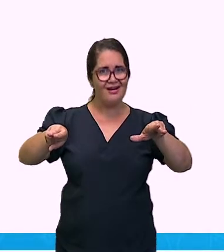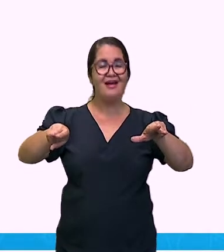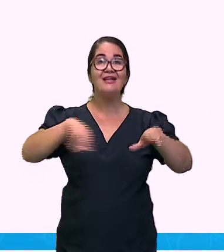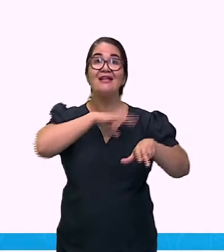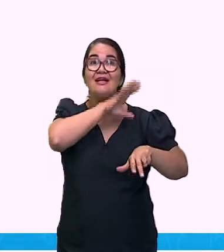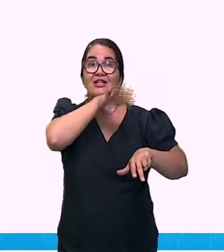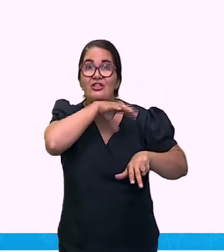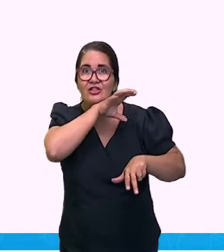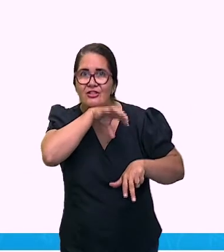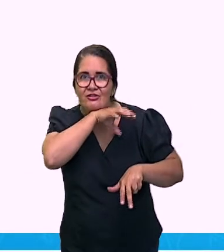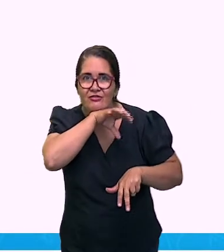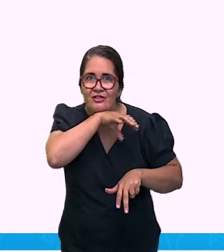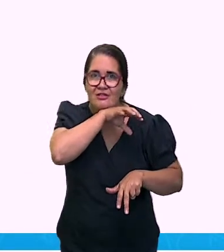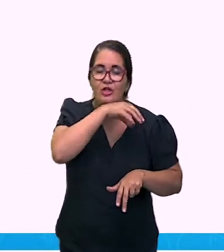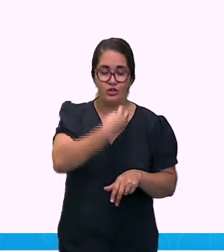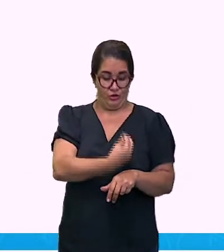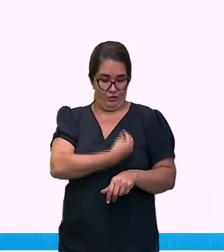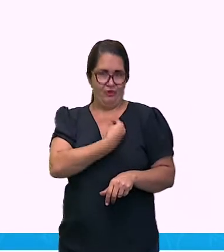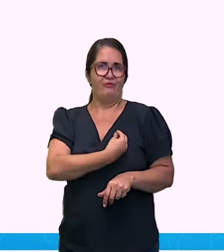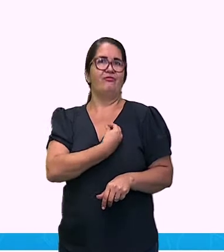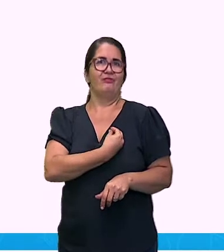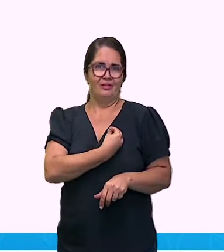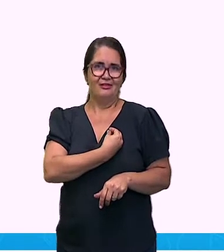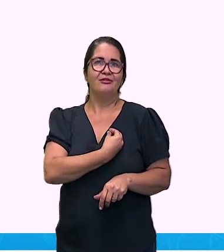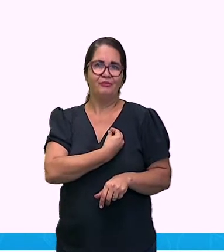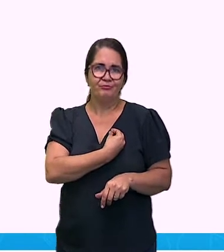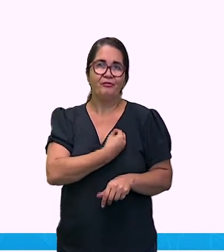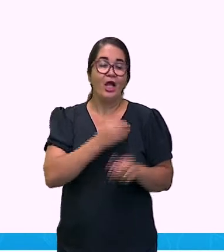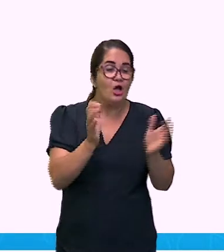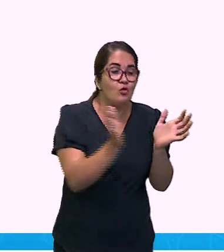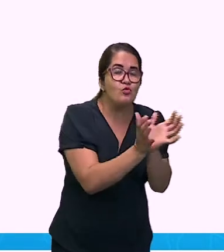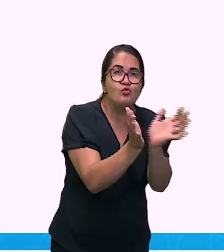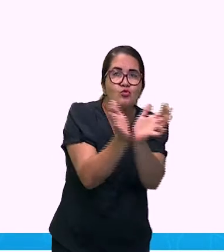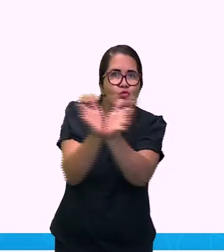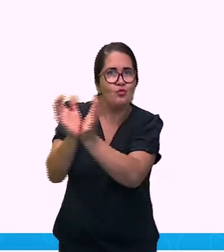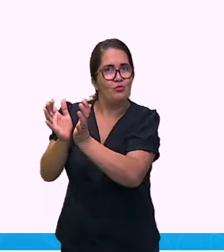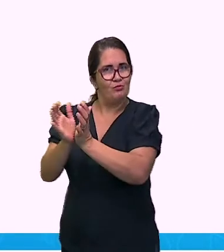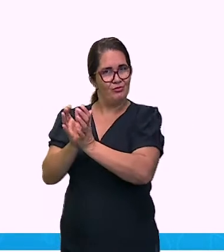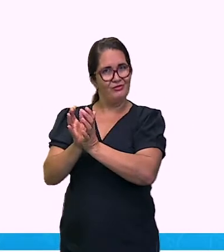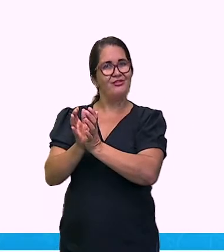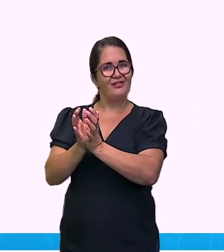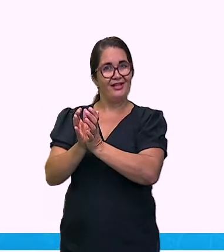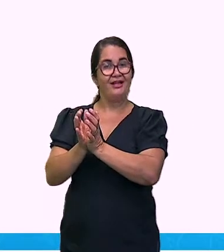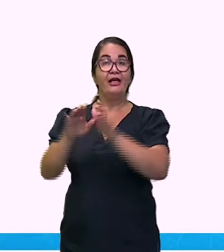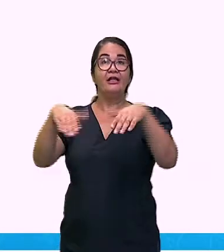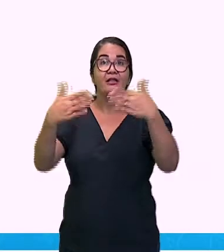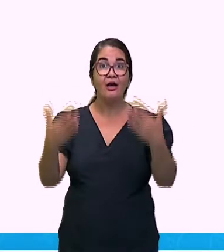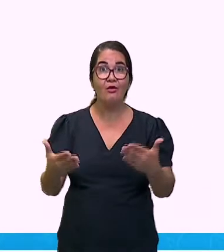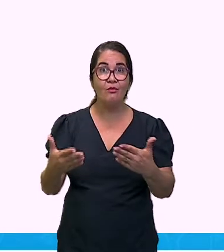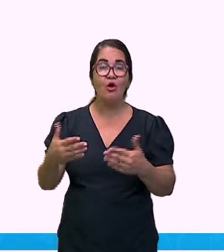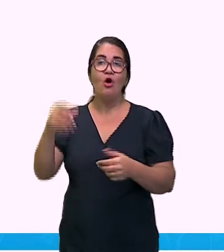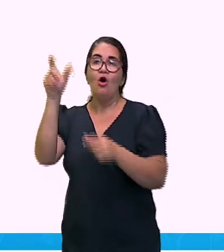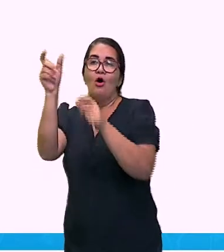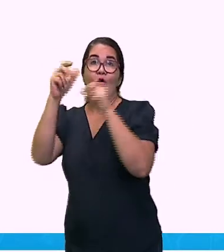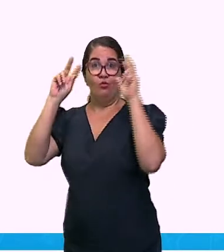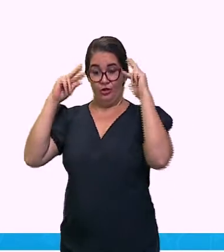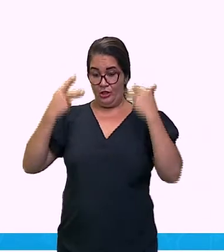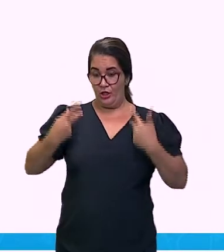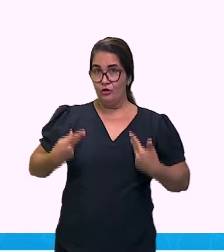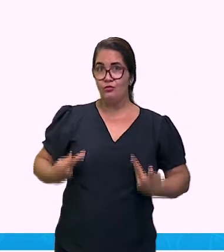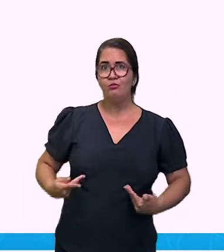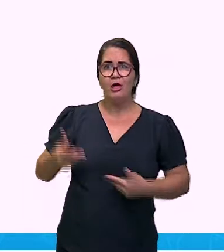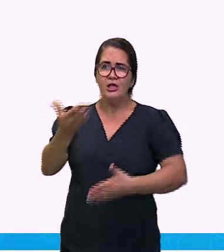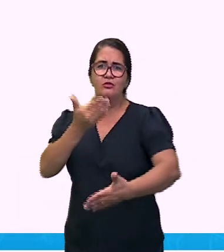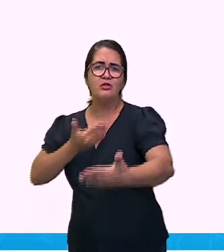muito grande do homem nesse espaço com os seres vivos que ali interagem, sem alterar o